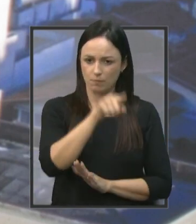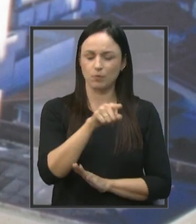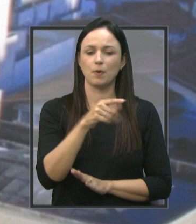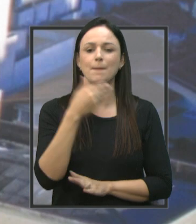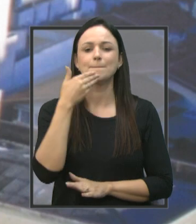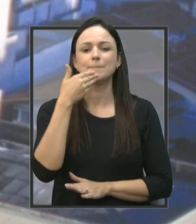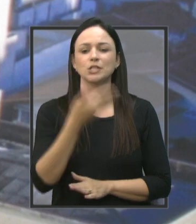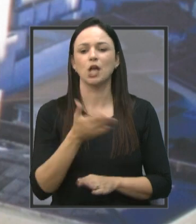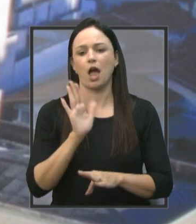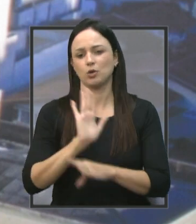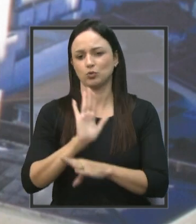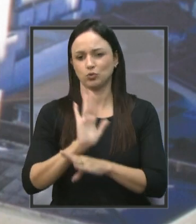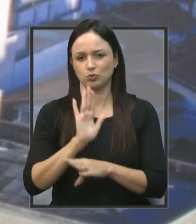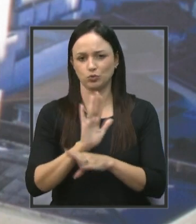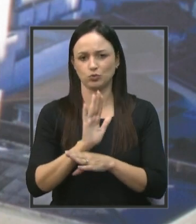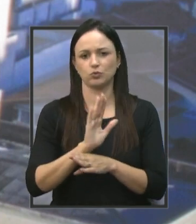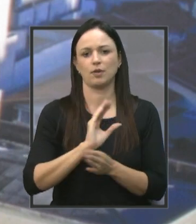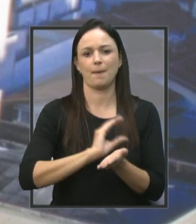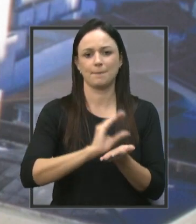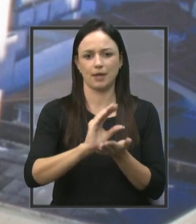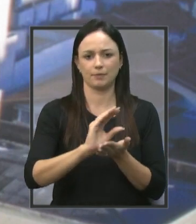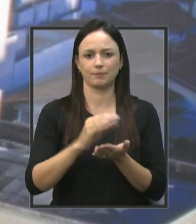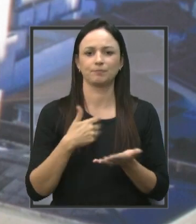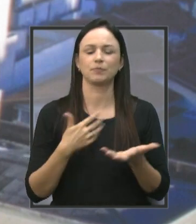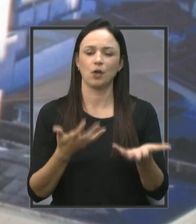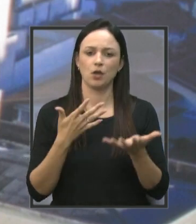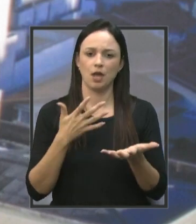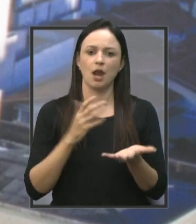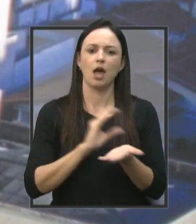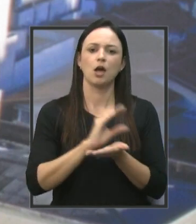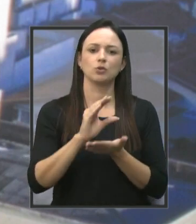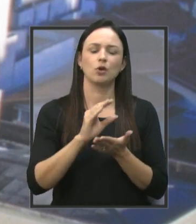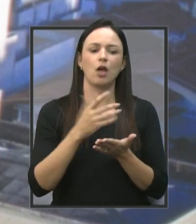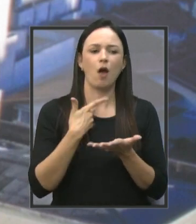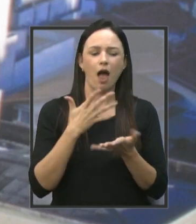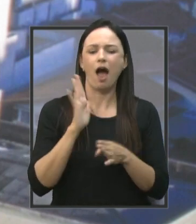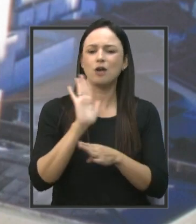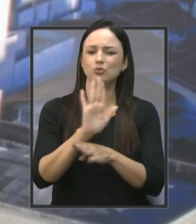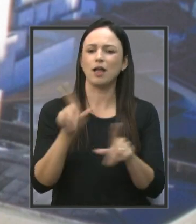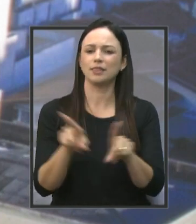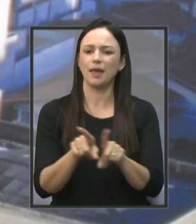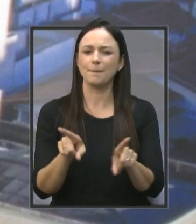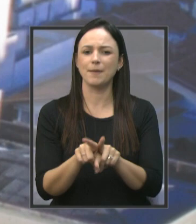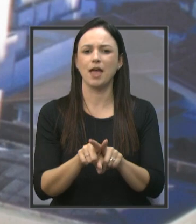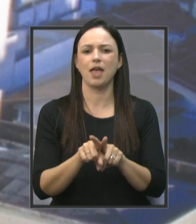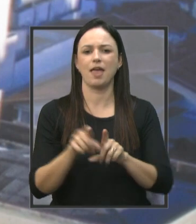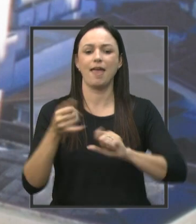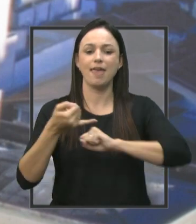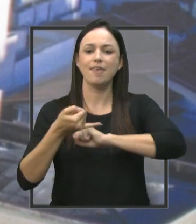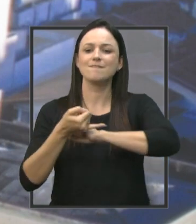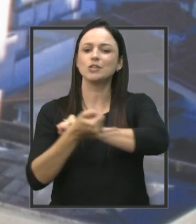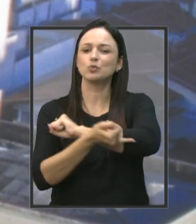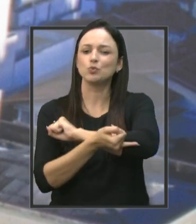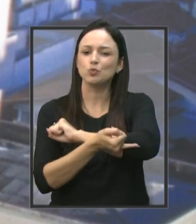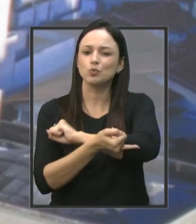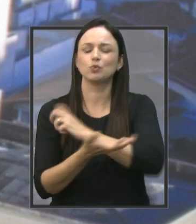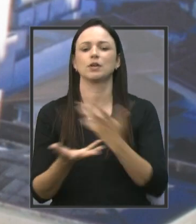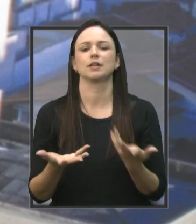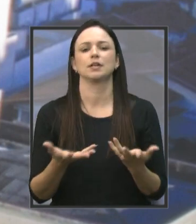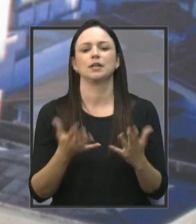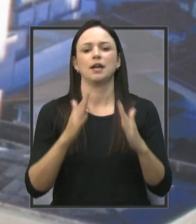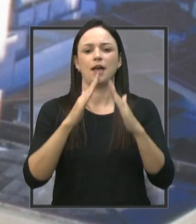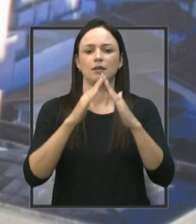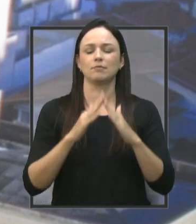a ajuda em emendas. Eu queria ajudar também, por exemplo, na infraestrutura do